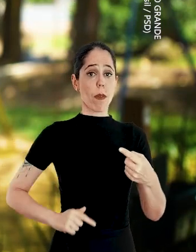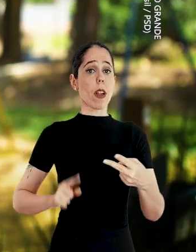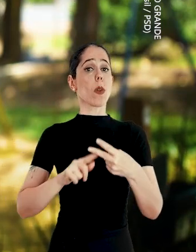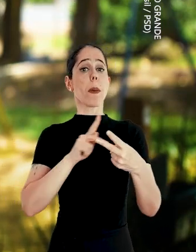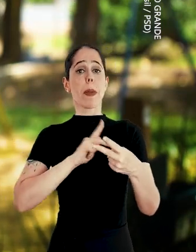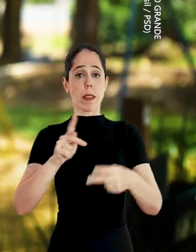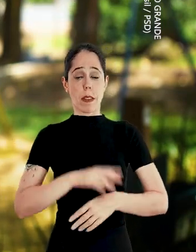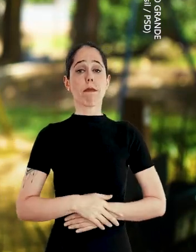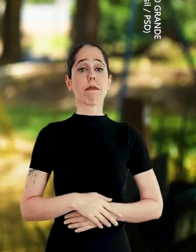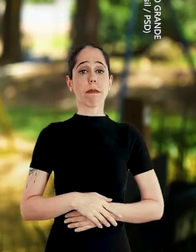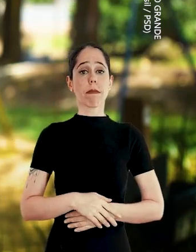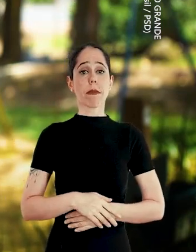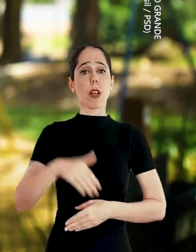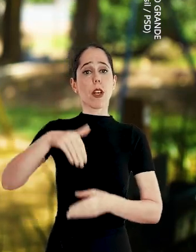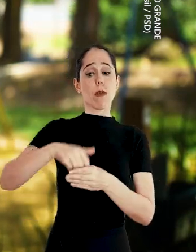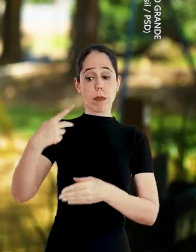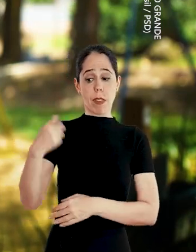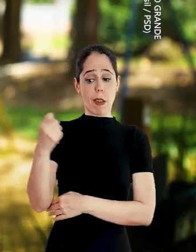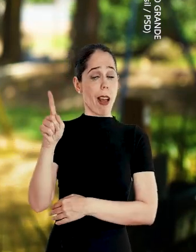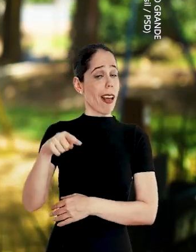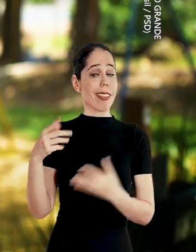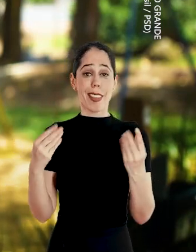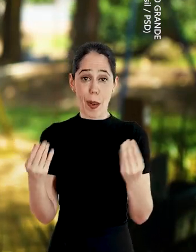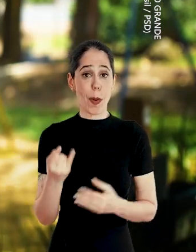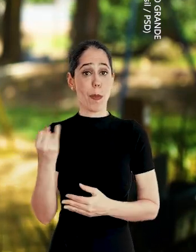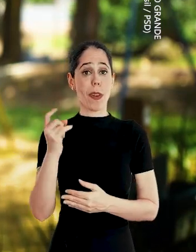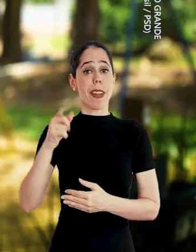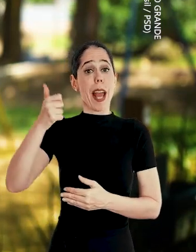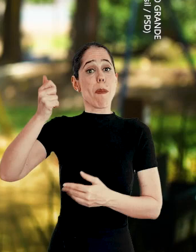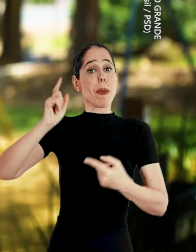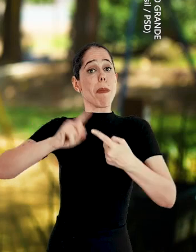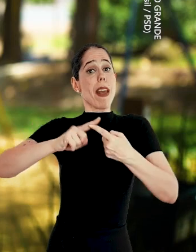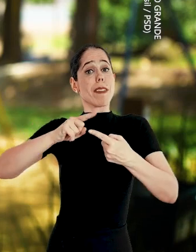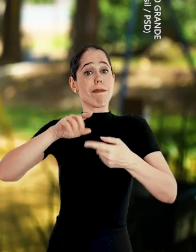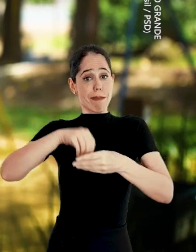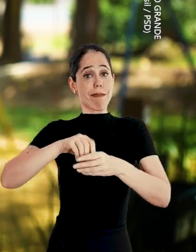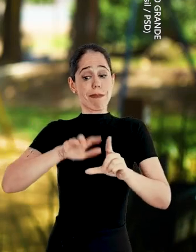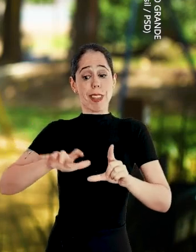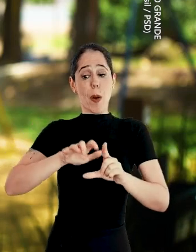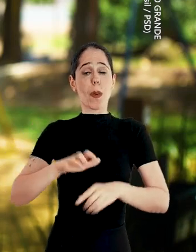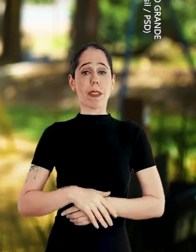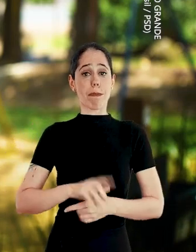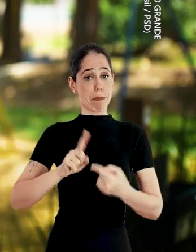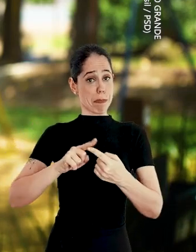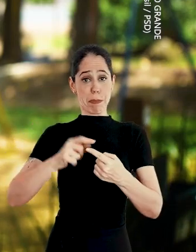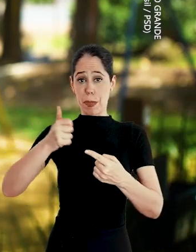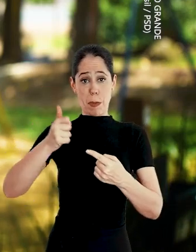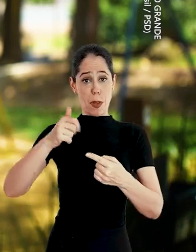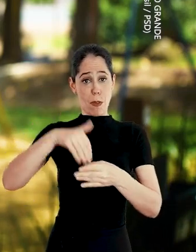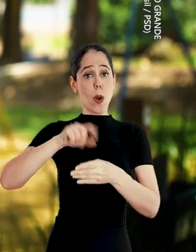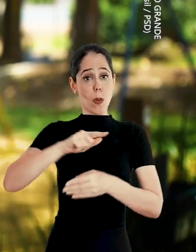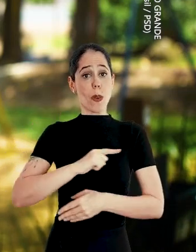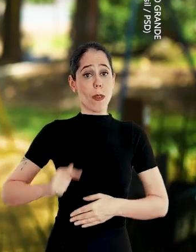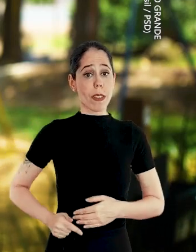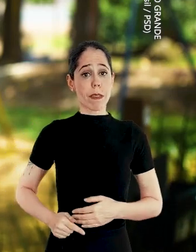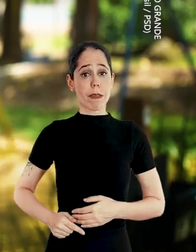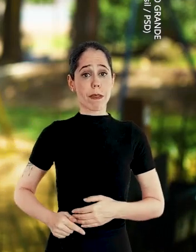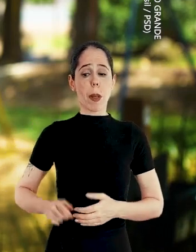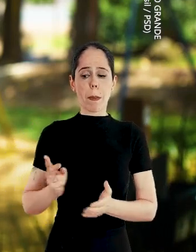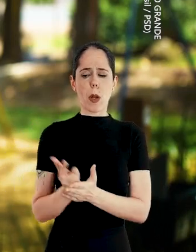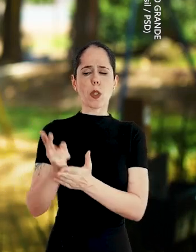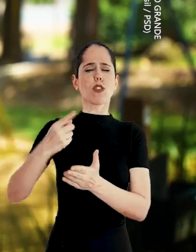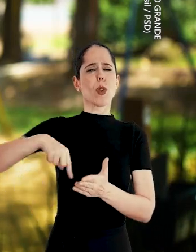governador e para presidente E o voto para o Rio Grande é tão importante Que ele vem primeiro na urna O primeiro voto é para governador